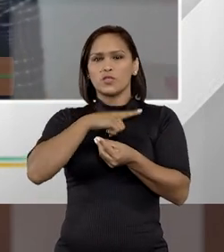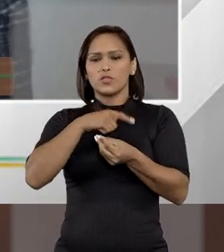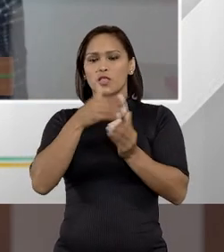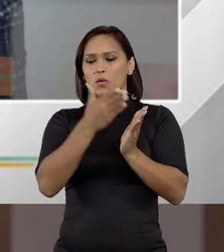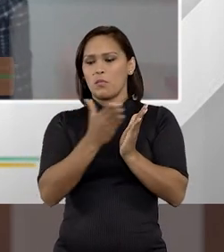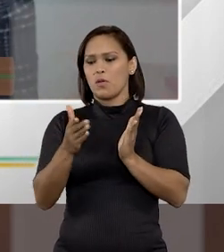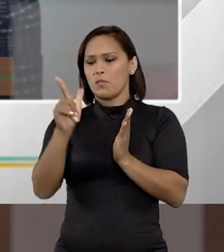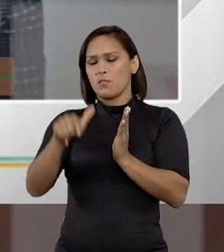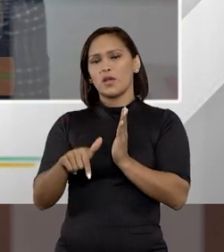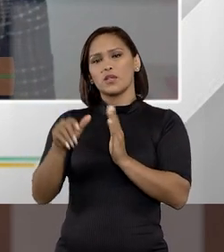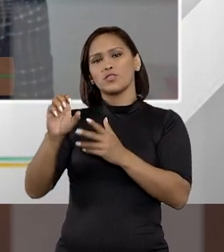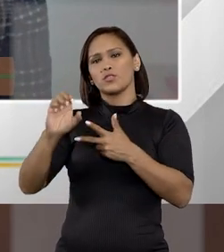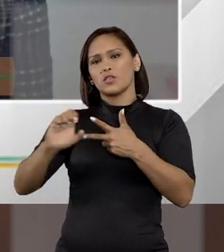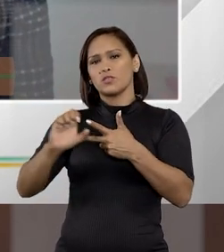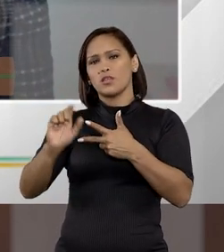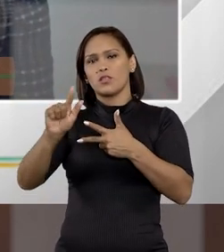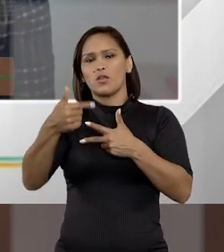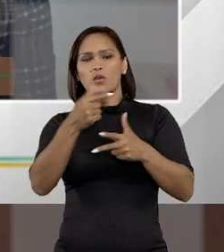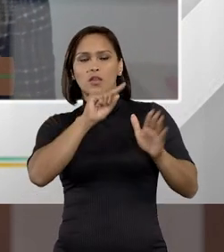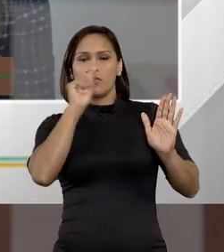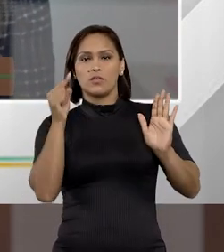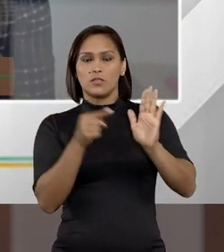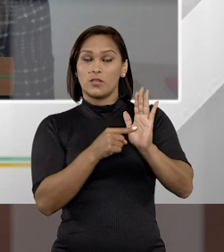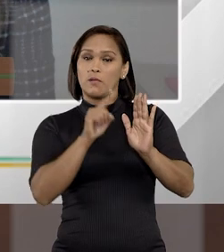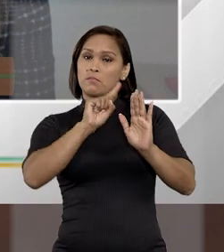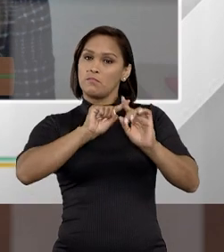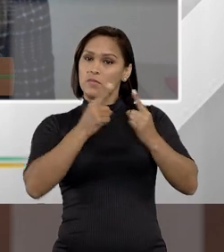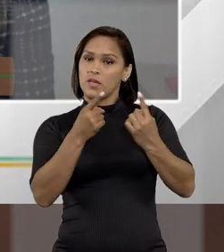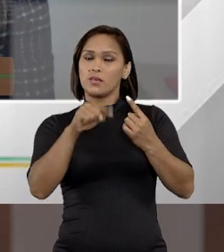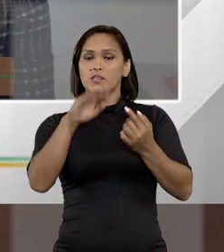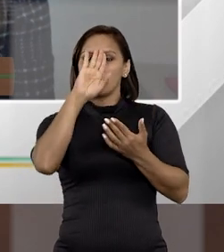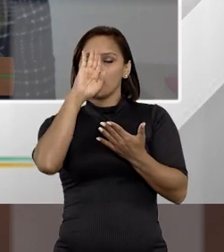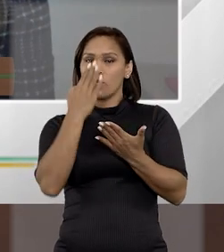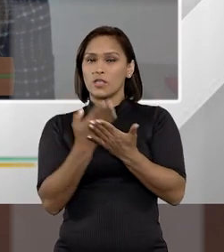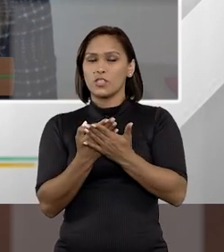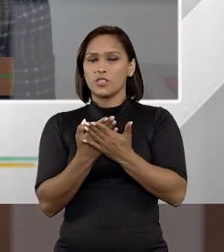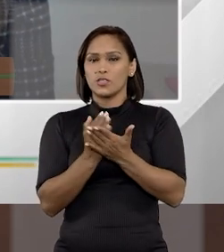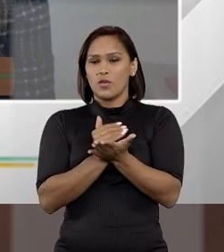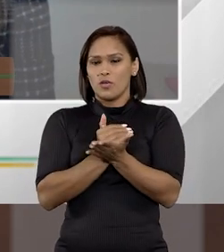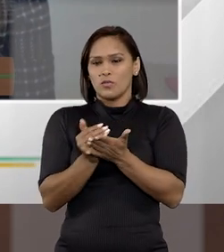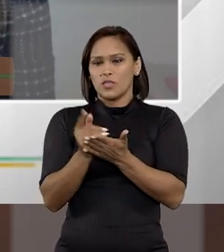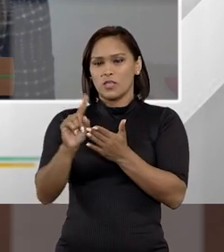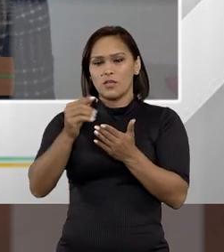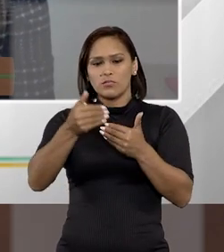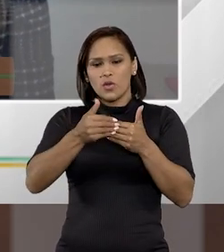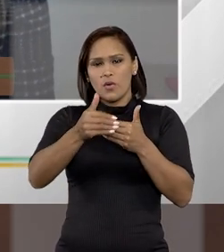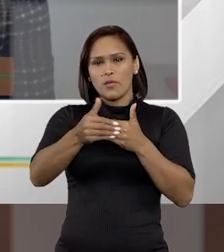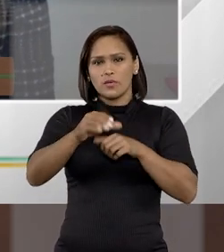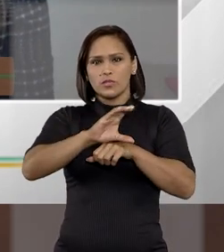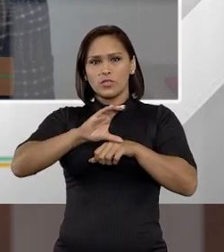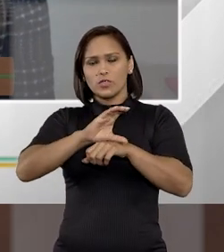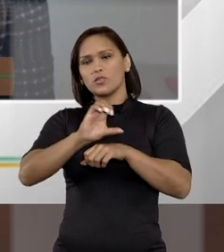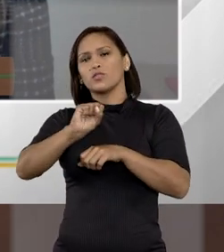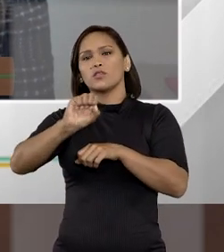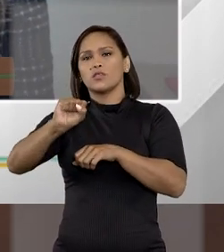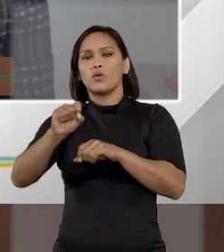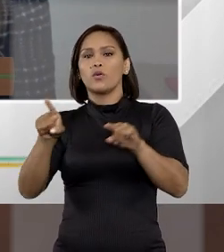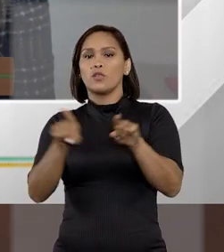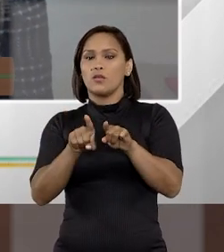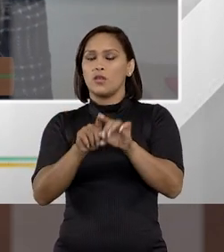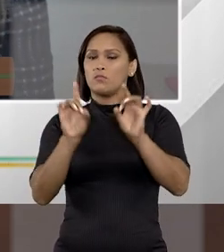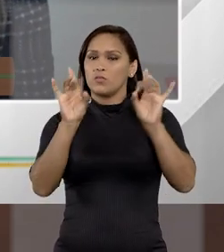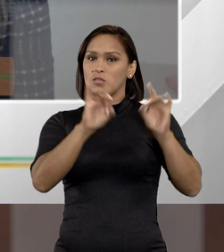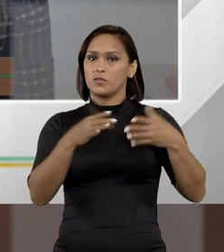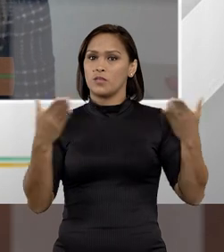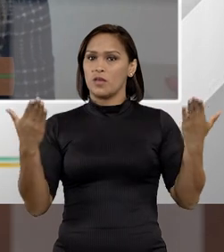teria uma parte inquisitiva, uma parte acusatória. Mas, a rigor, eu acredito que desde a promulgação da Constituição de 88 e,